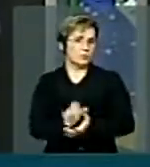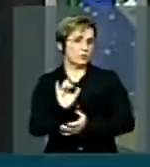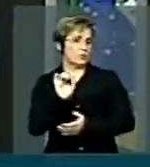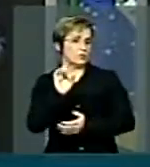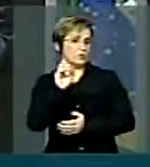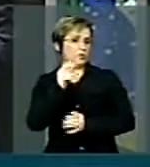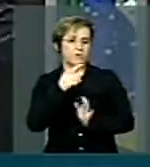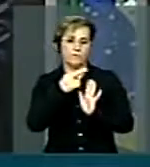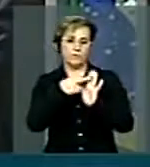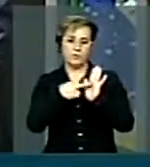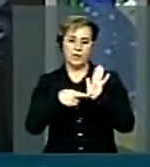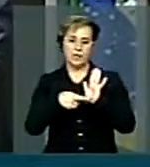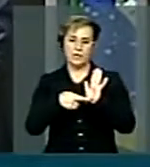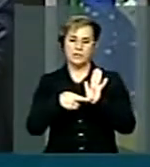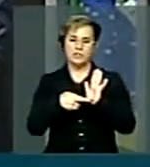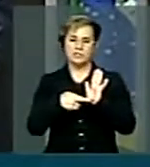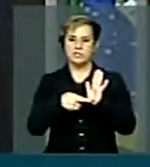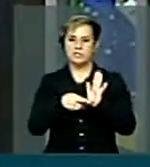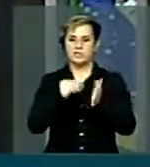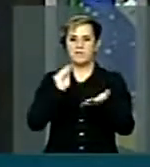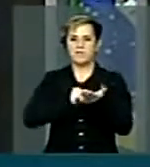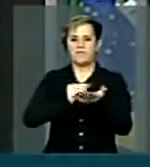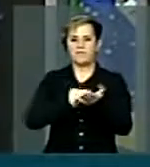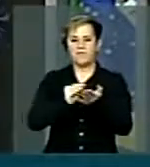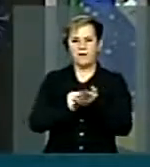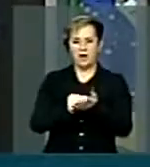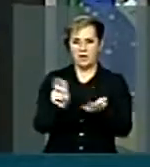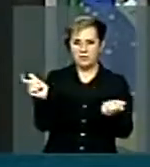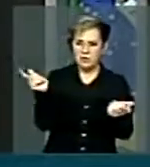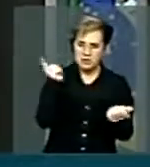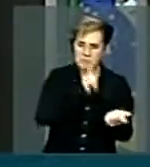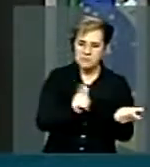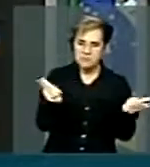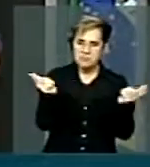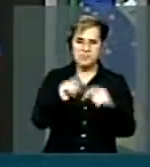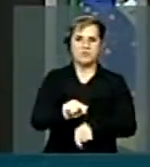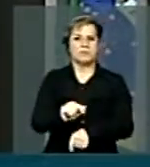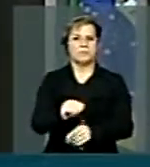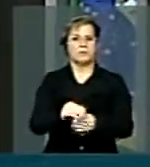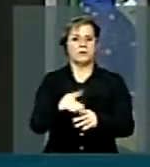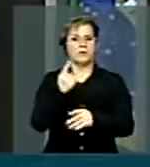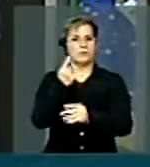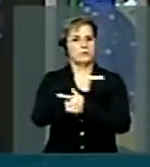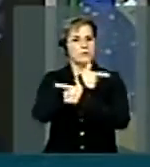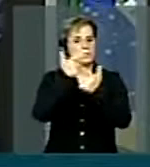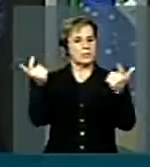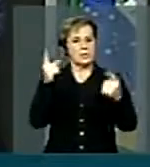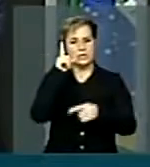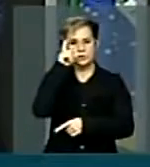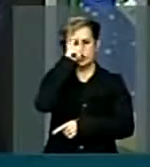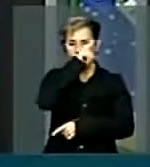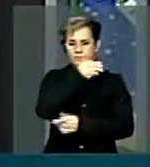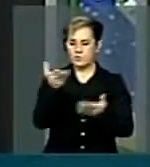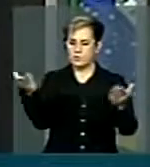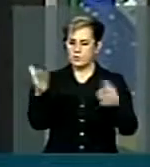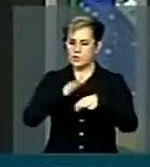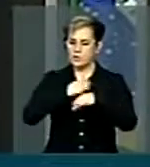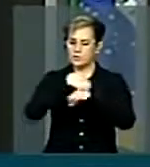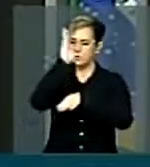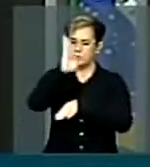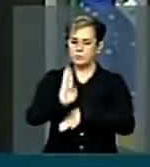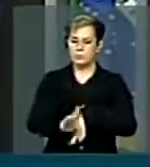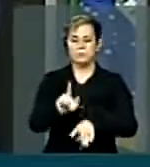jogo da incompetência, porque uma das grandes dificuldades que o Brasil vive hoje é